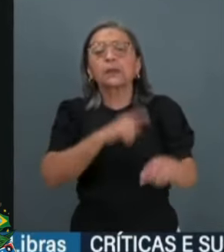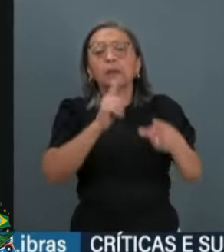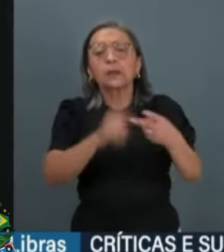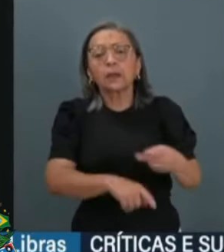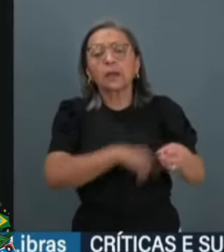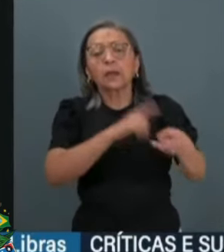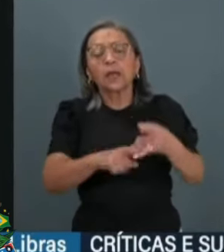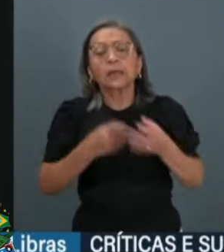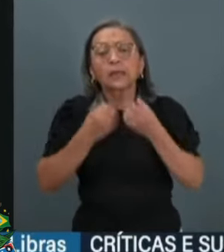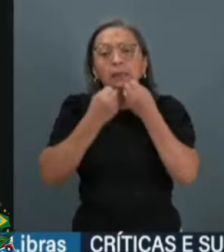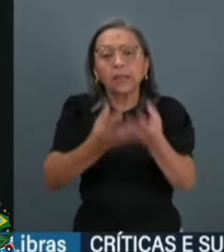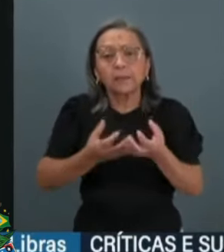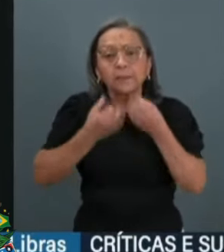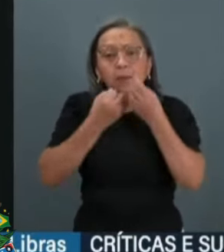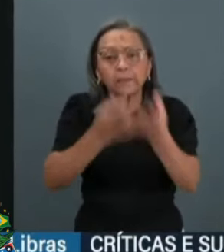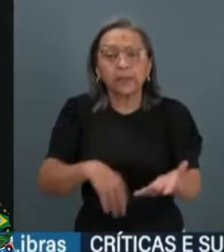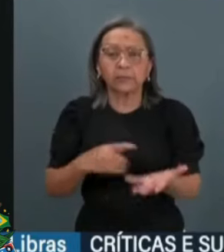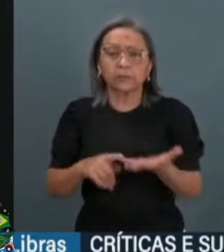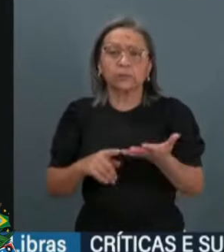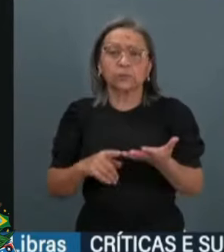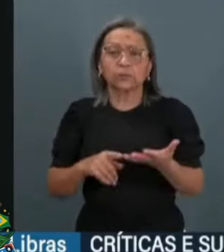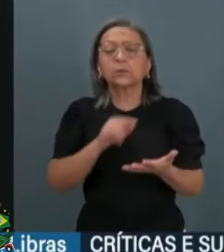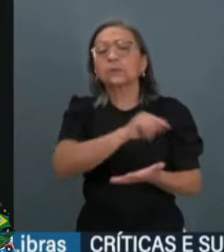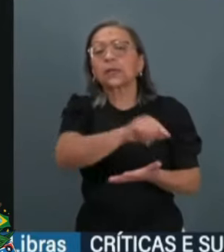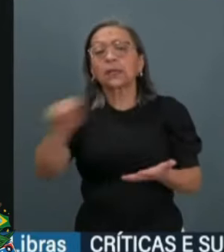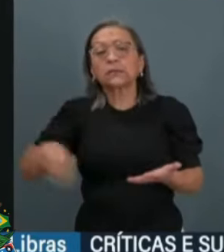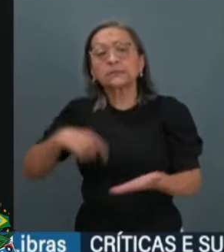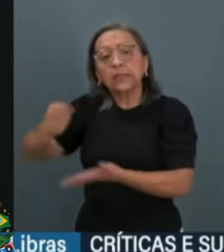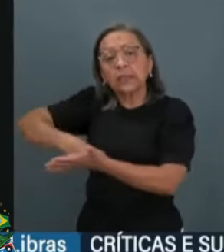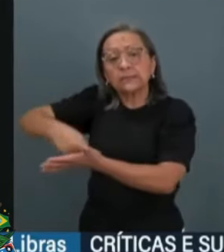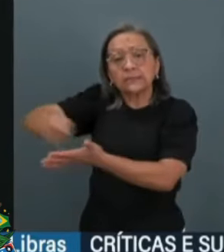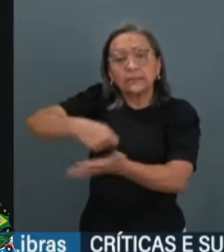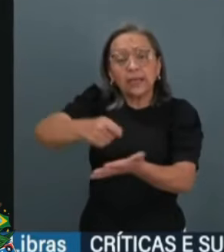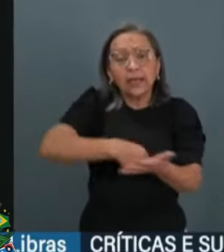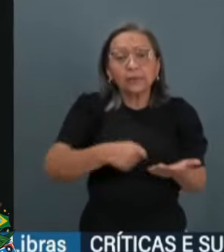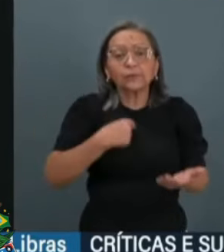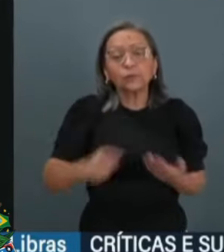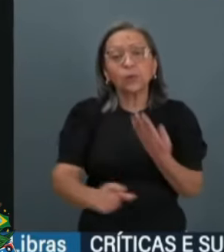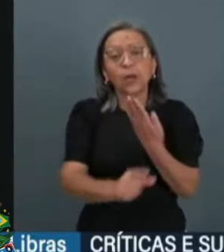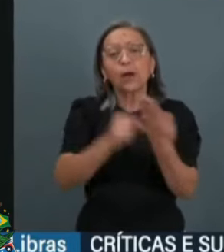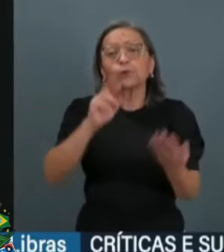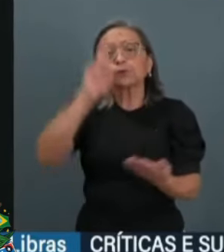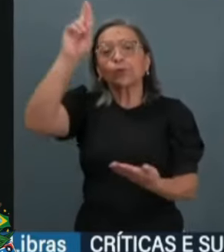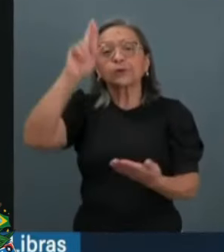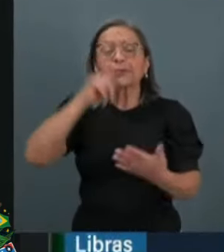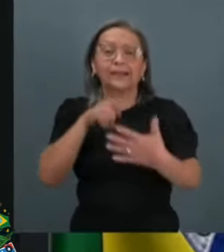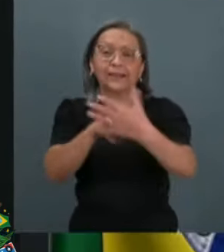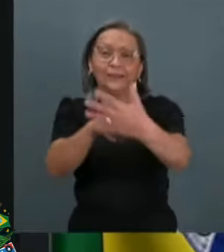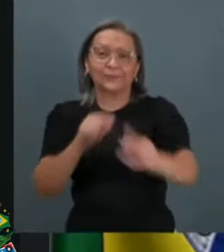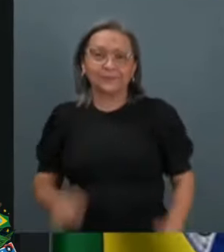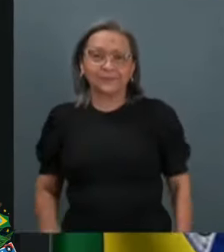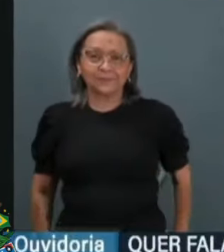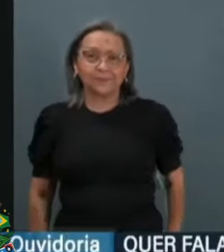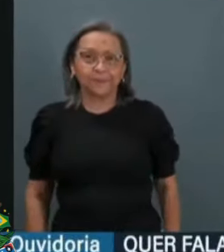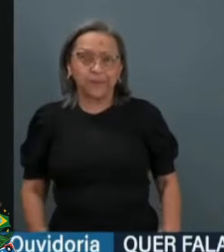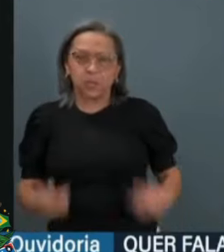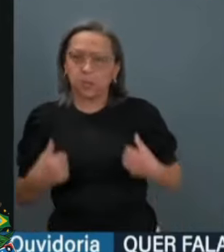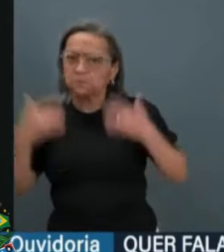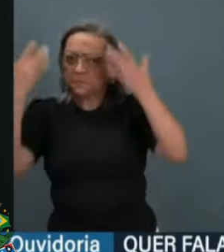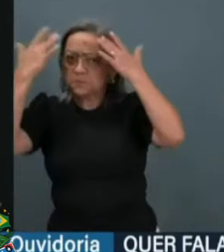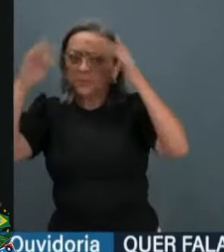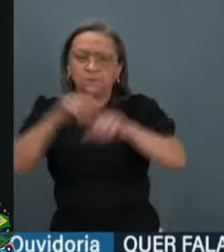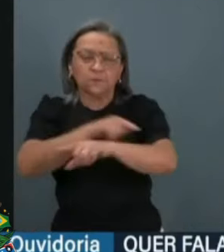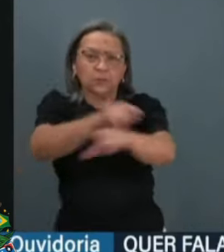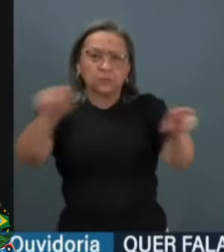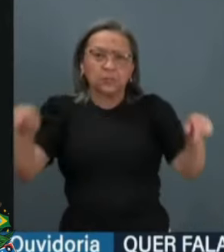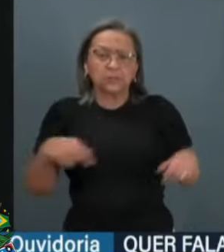você tem o depoimento daqueles que subscreveram, daqueles que foram os autores da denúncia. Eu não sei se os senhores que estão aqui